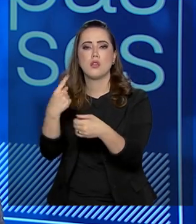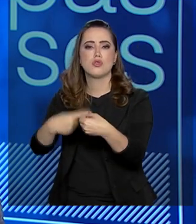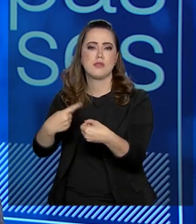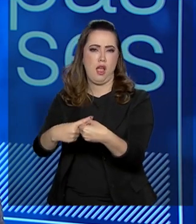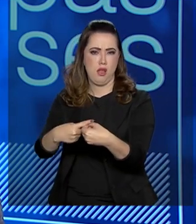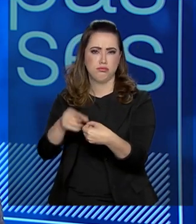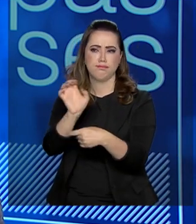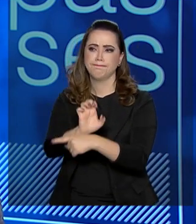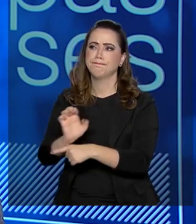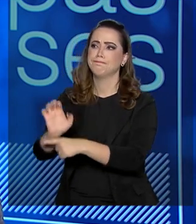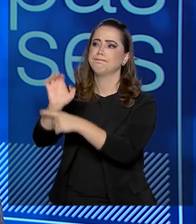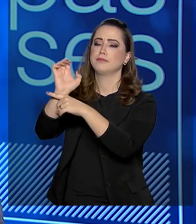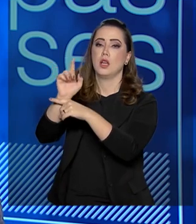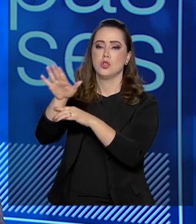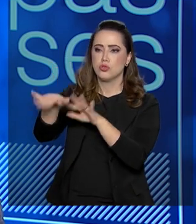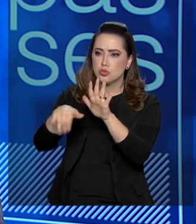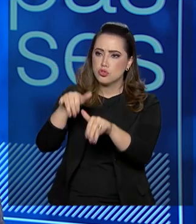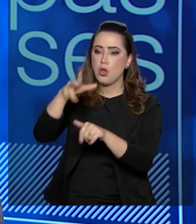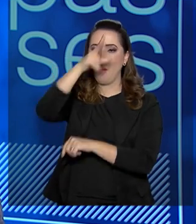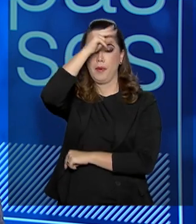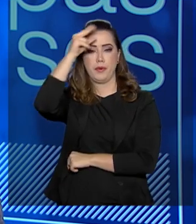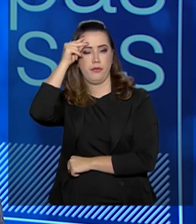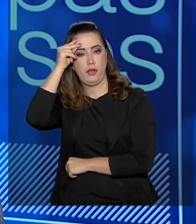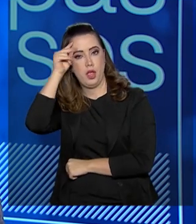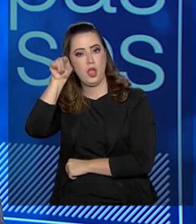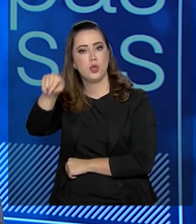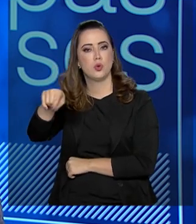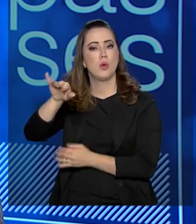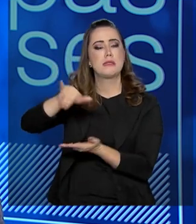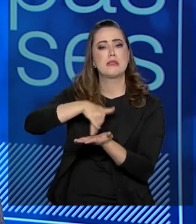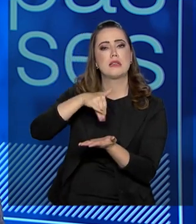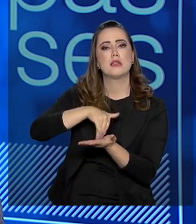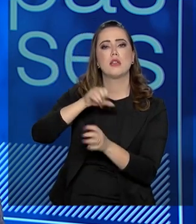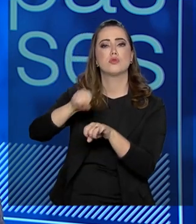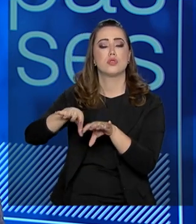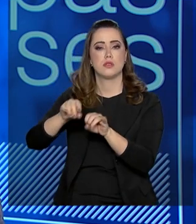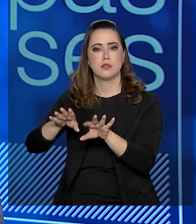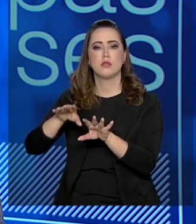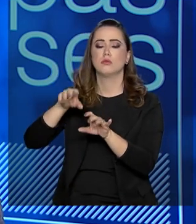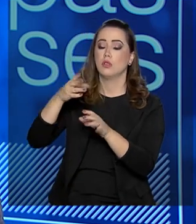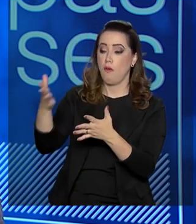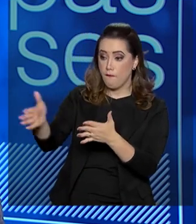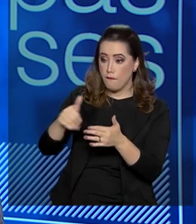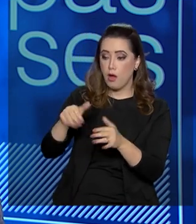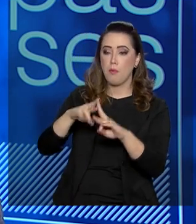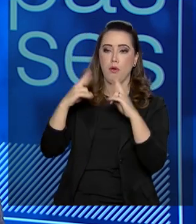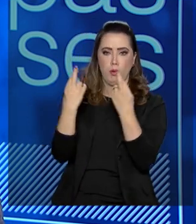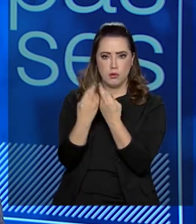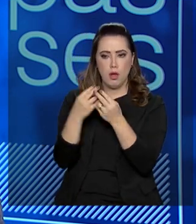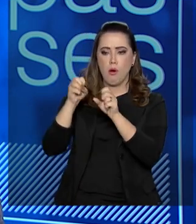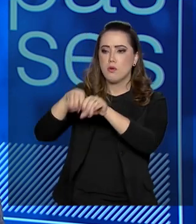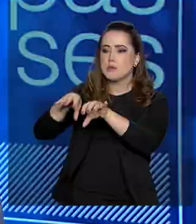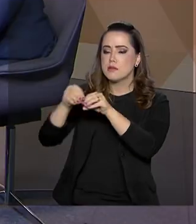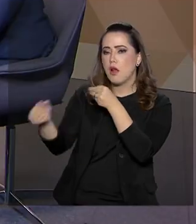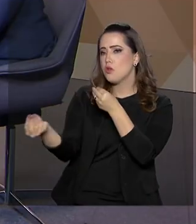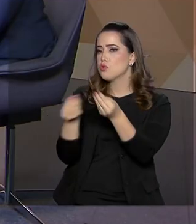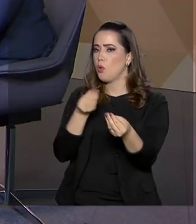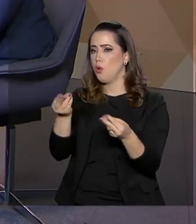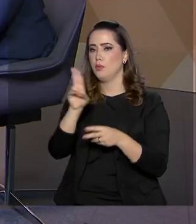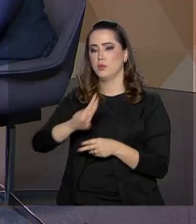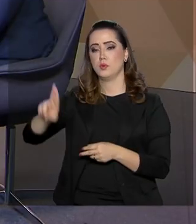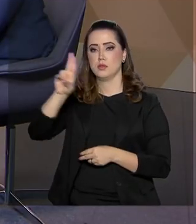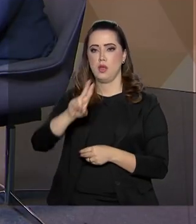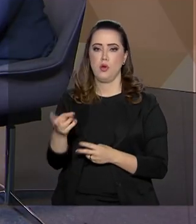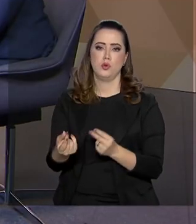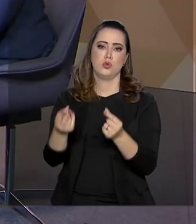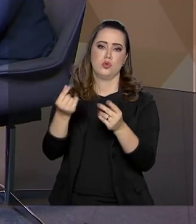para dialogarmos, tirar dúvidas, orientar, poder maximizar a maneira pela qual utiliza-se o dinheiro público para